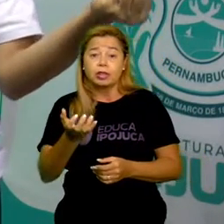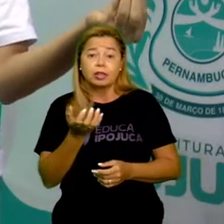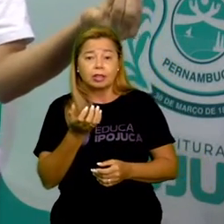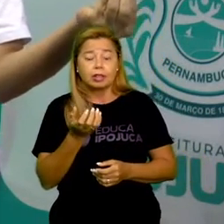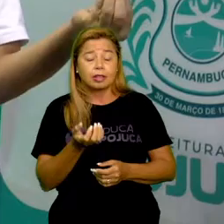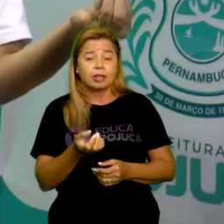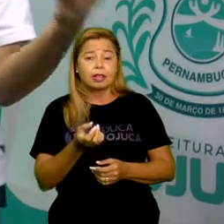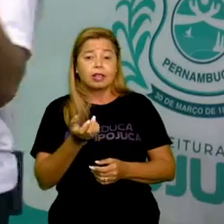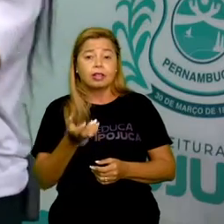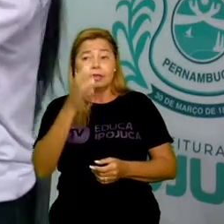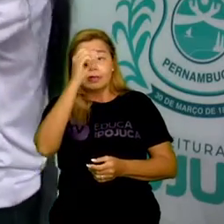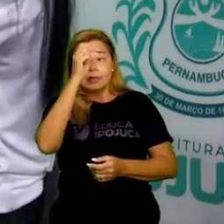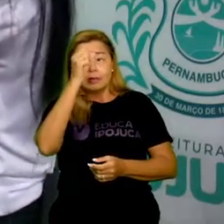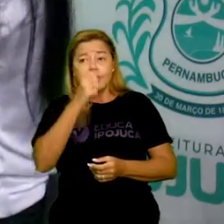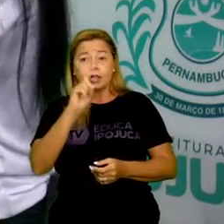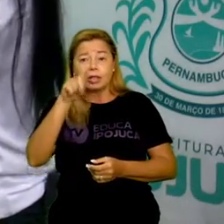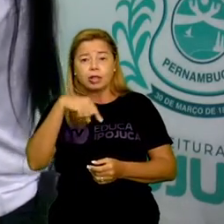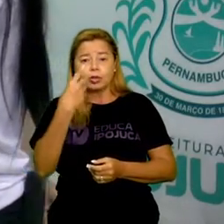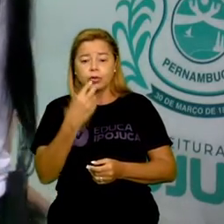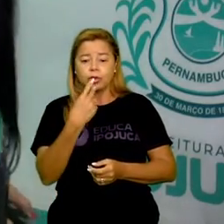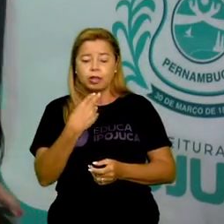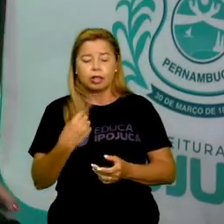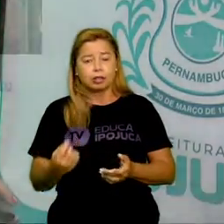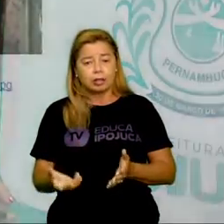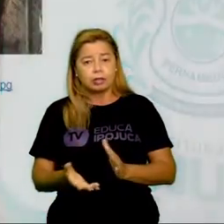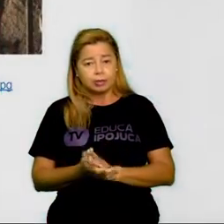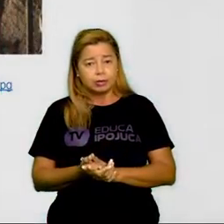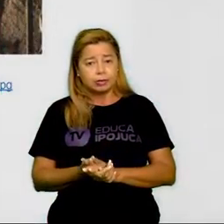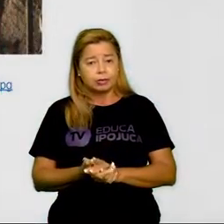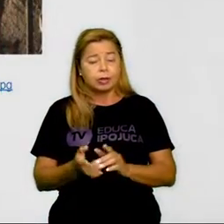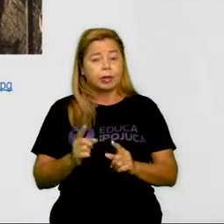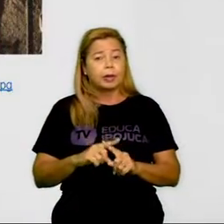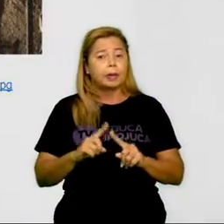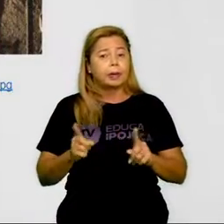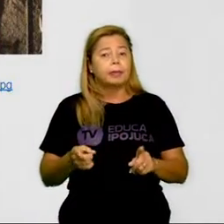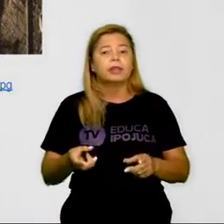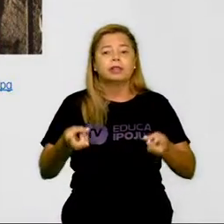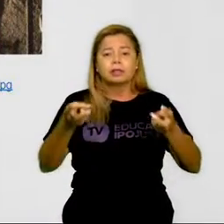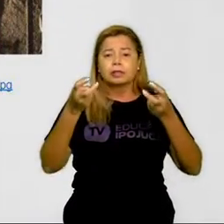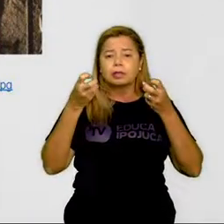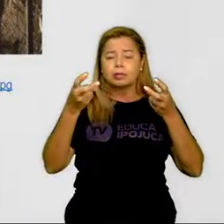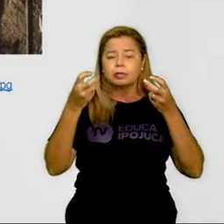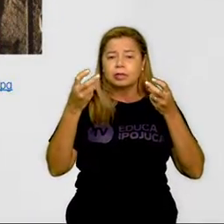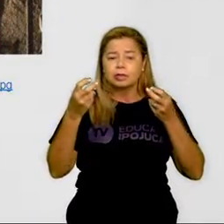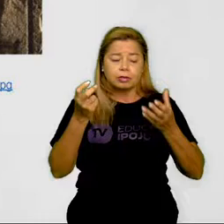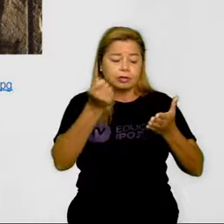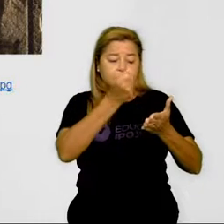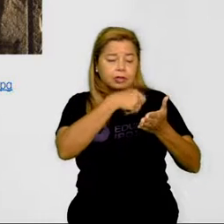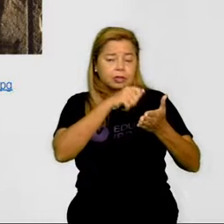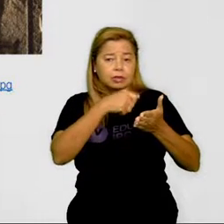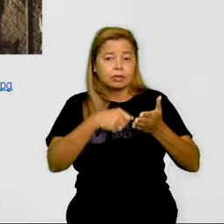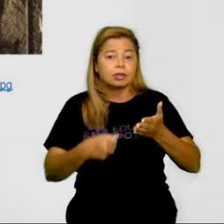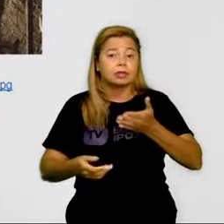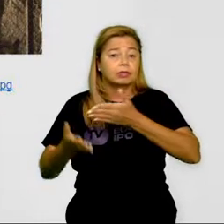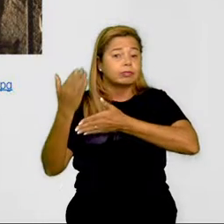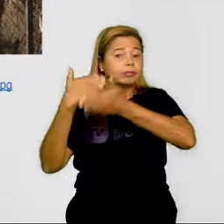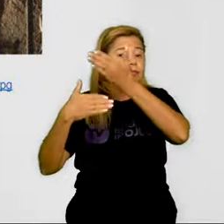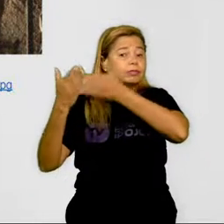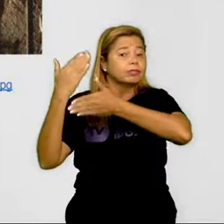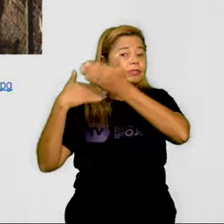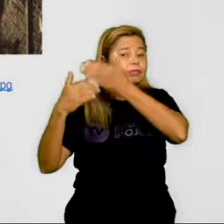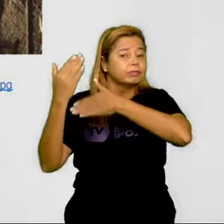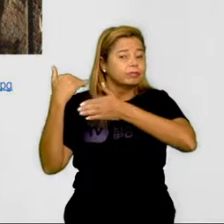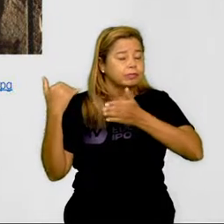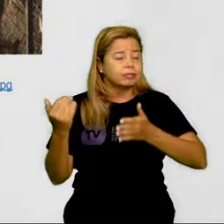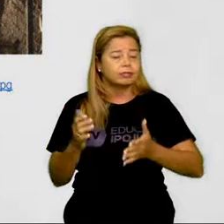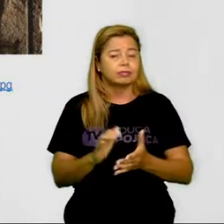em algum lugar isso aí? Vamos ver aqui, observar, ó. Observe as escritas antigas. Veja